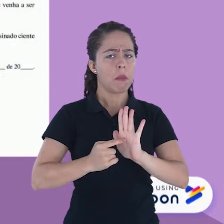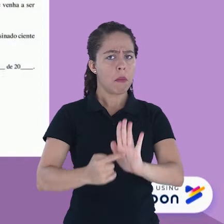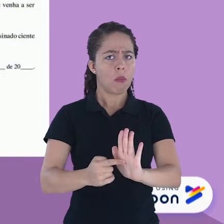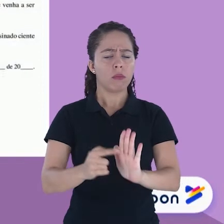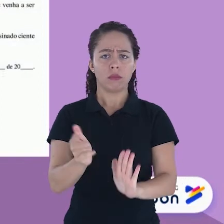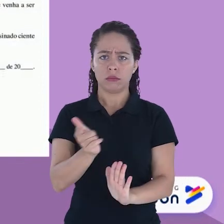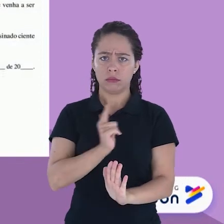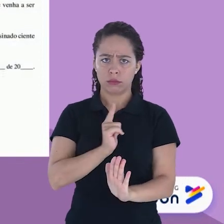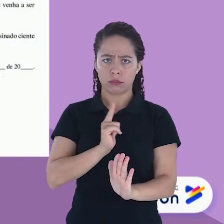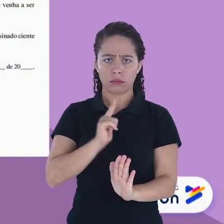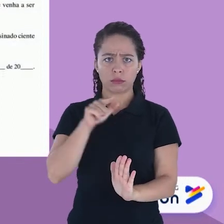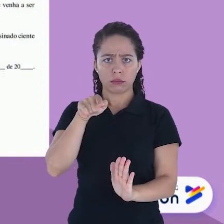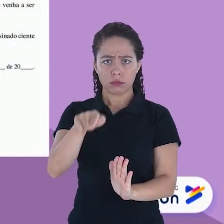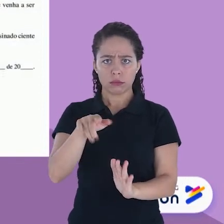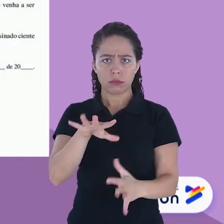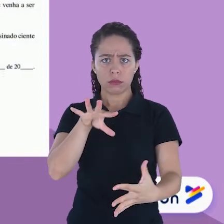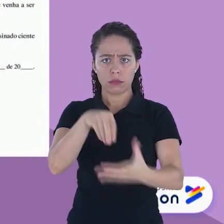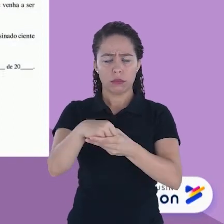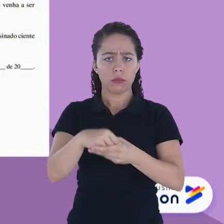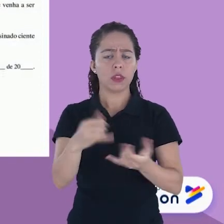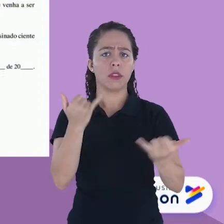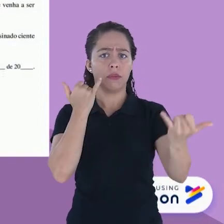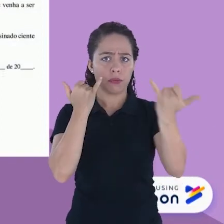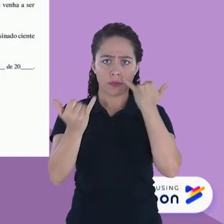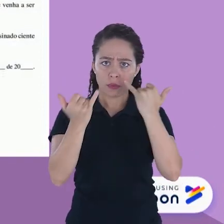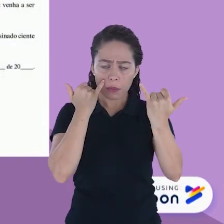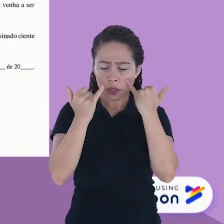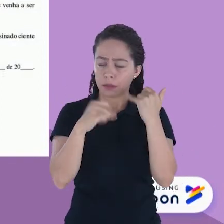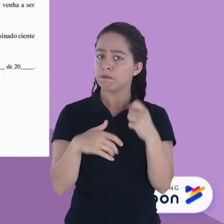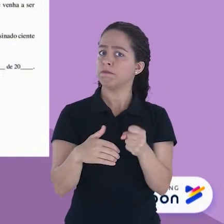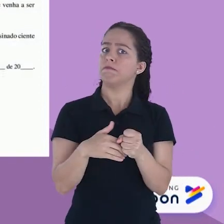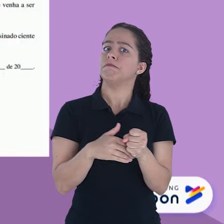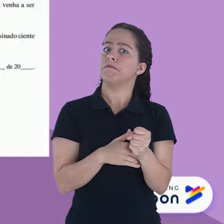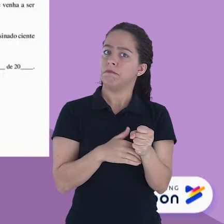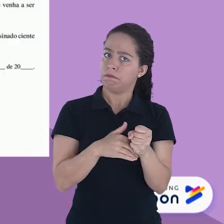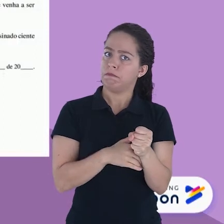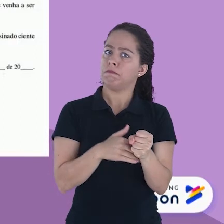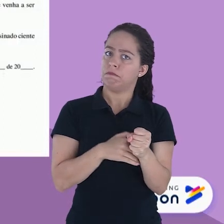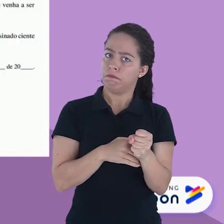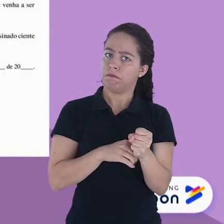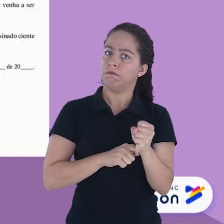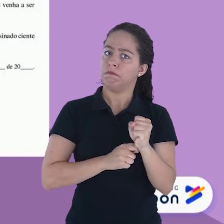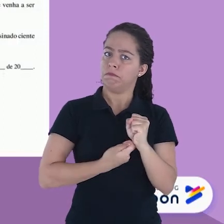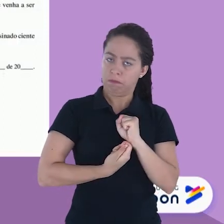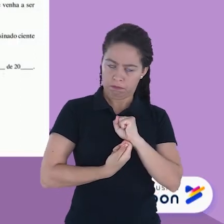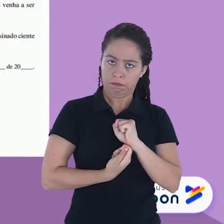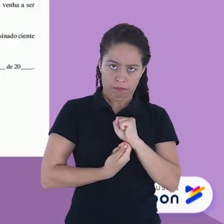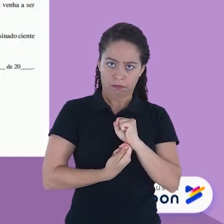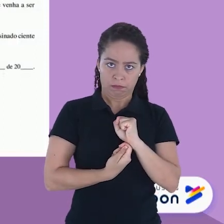Eles servem para garantir a confidencialidade e o sigilo das informações da entrevista